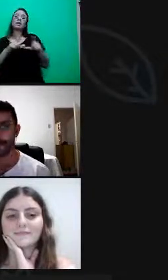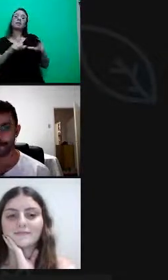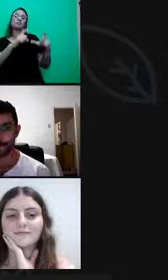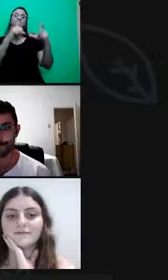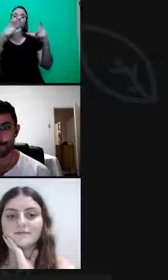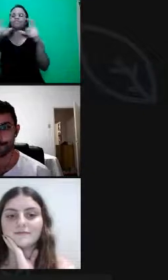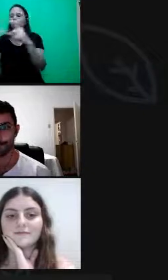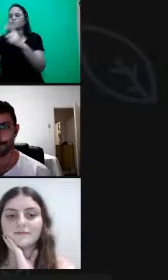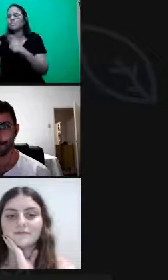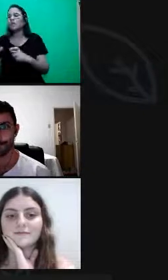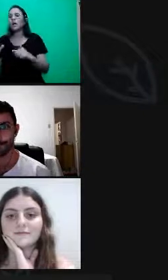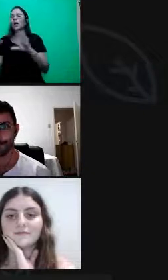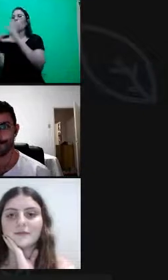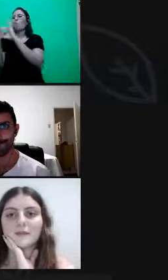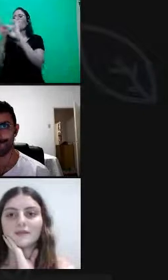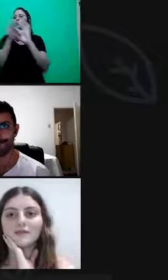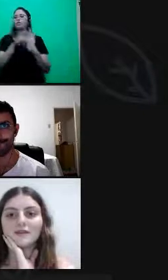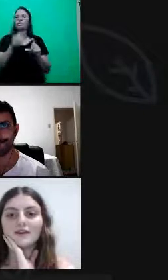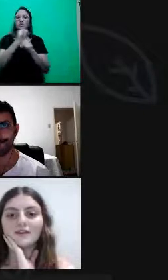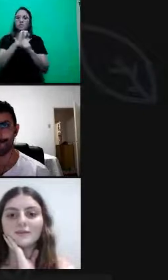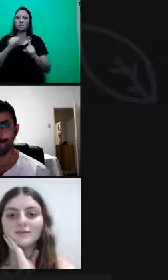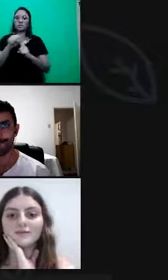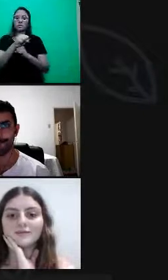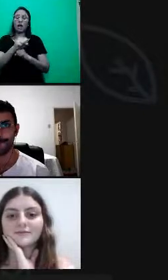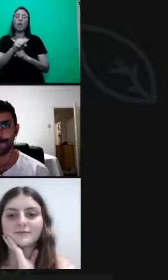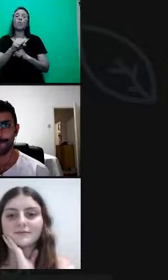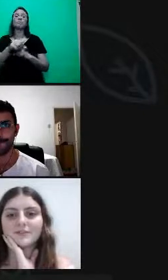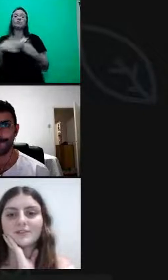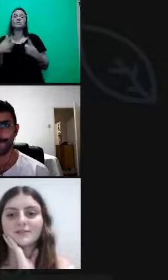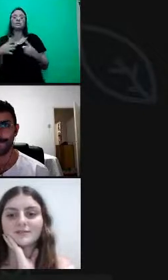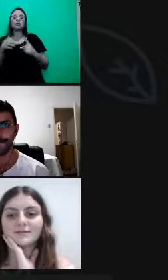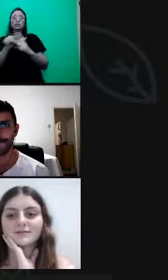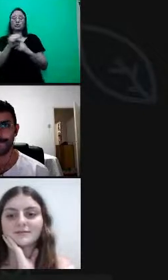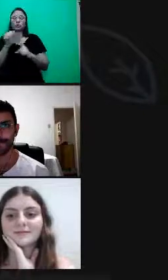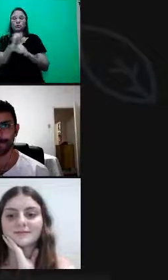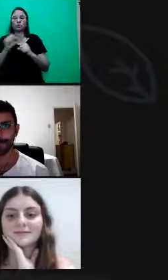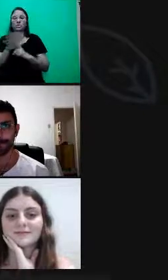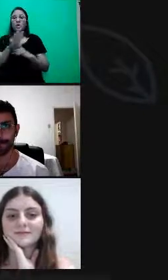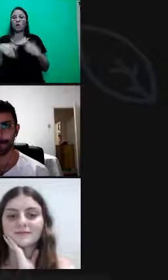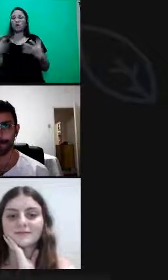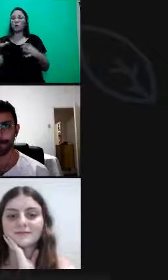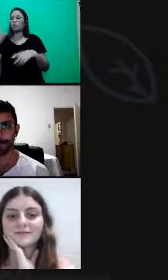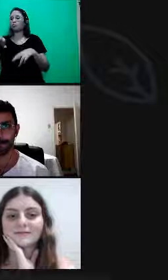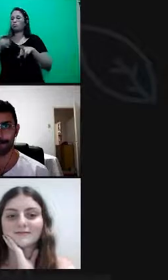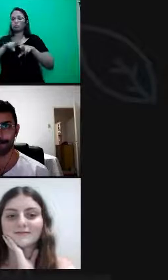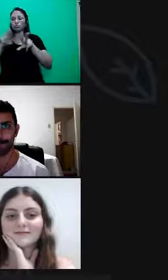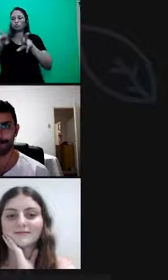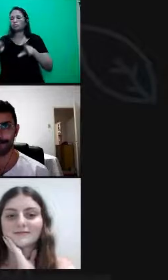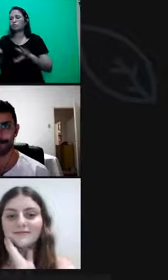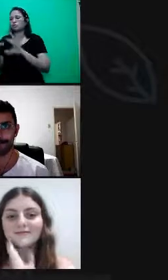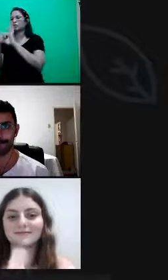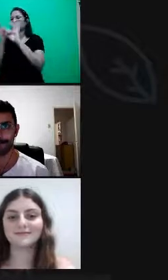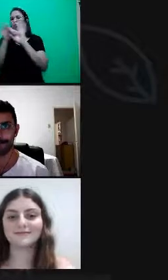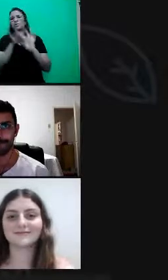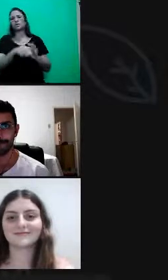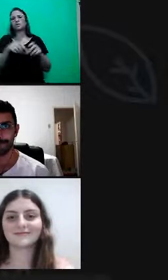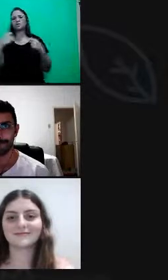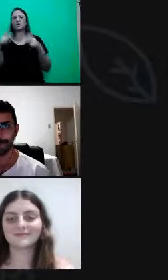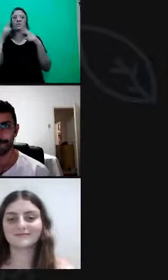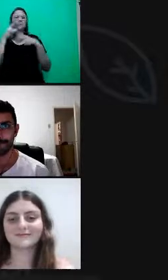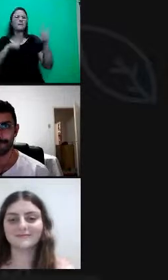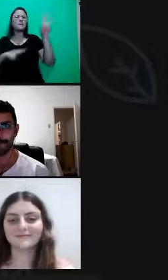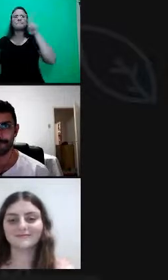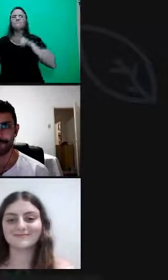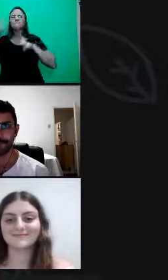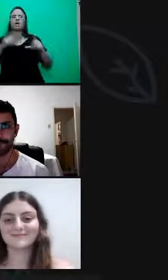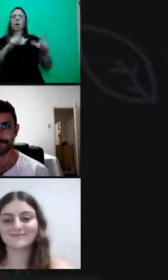modifica-se de contexto para contexto, né, então a gente precisa sempre olhar também o contexto, a gente olha o todo, mas a gente tem que olhar o local também para conseguir entender